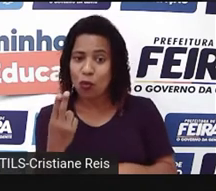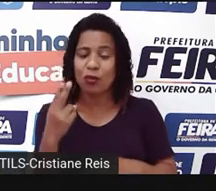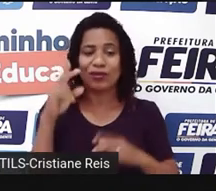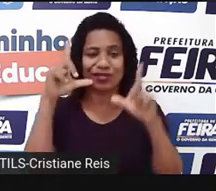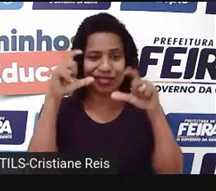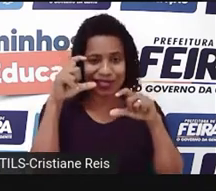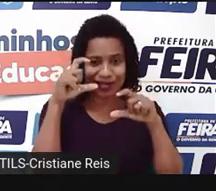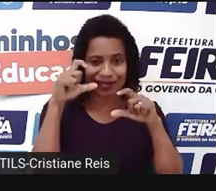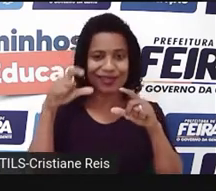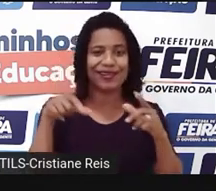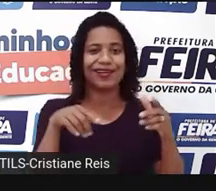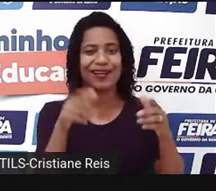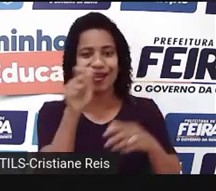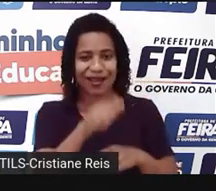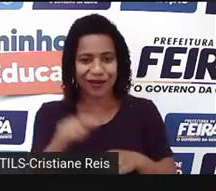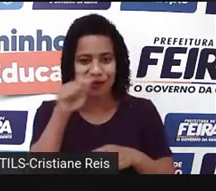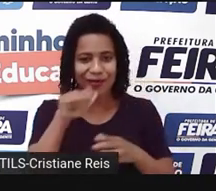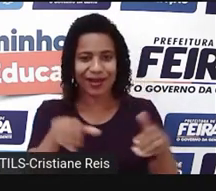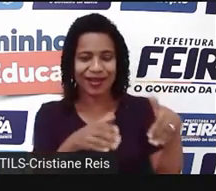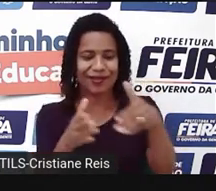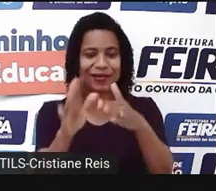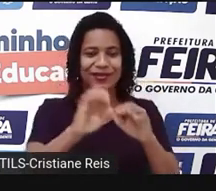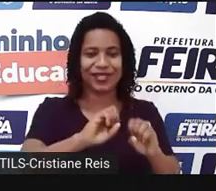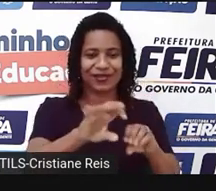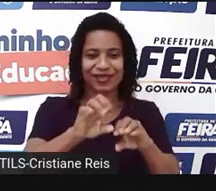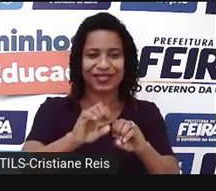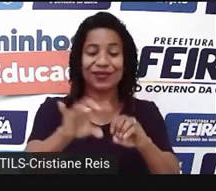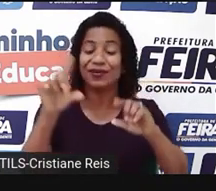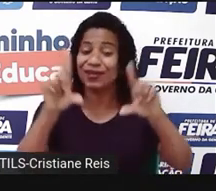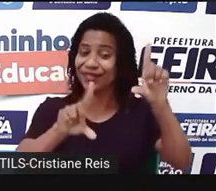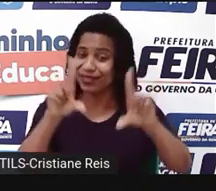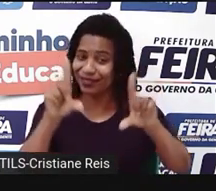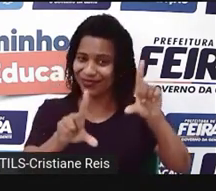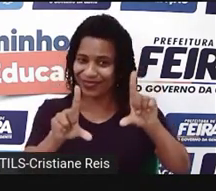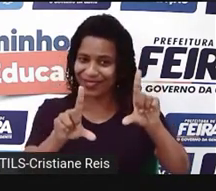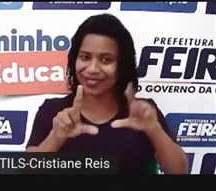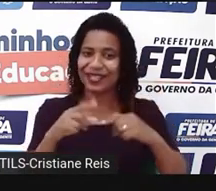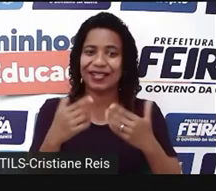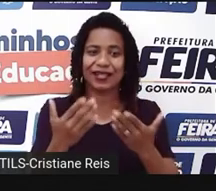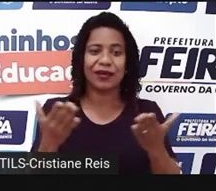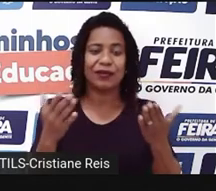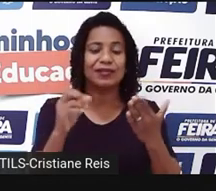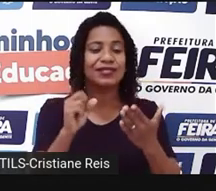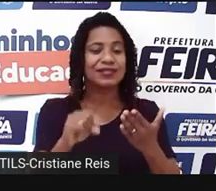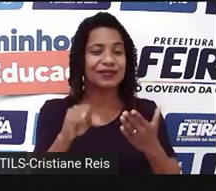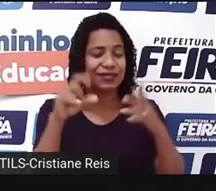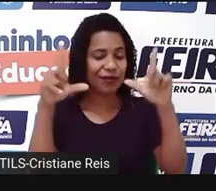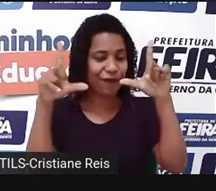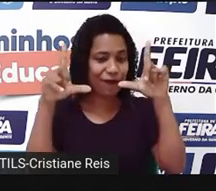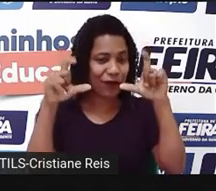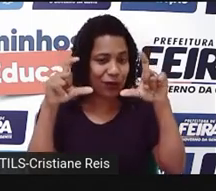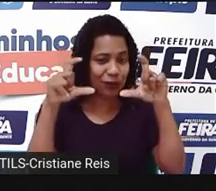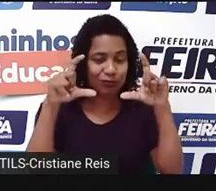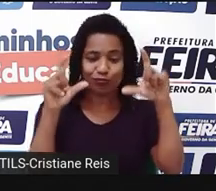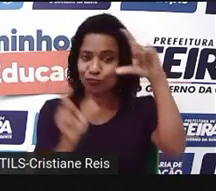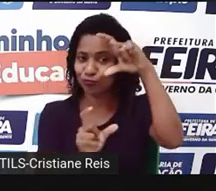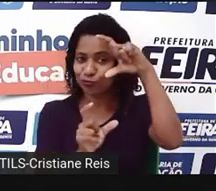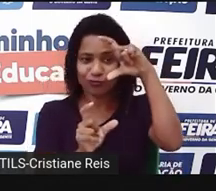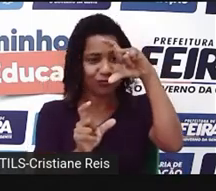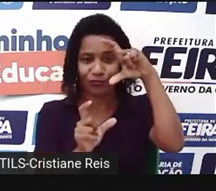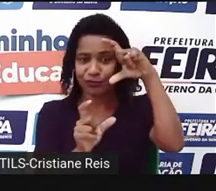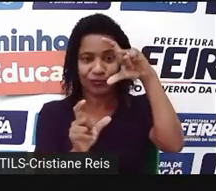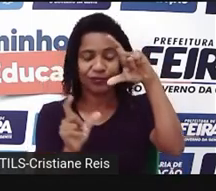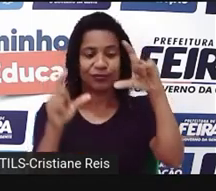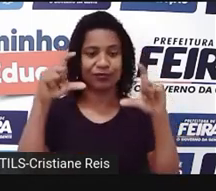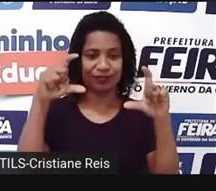caminhosdaeducacão.tv Lembrando que caso você opte por fazer uma foto, o celular deve ficar na